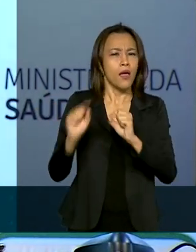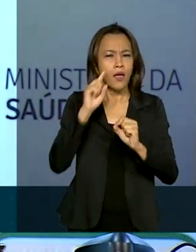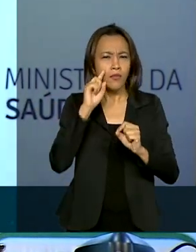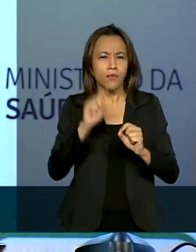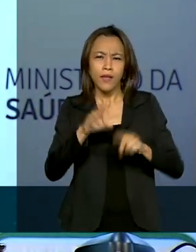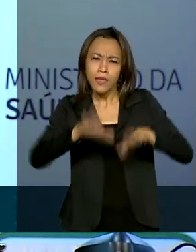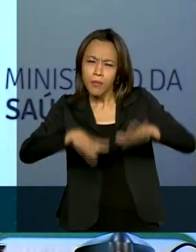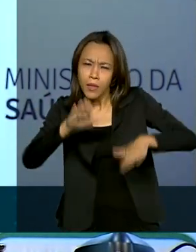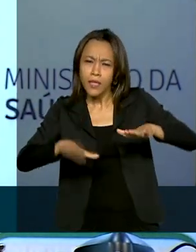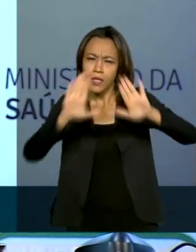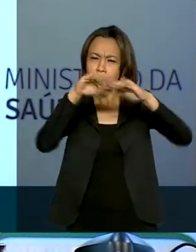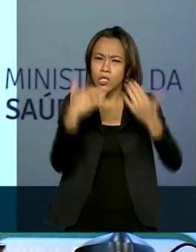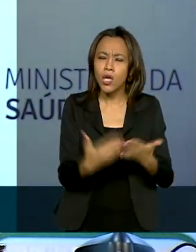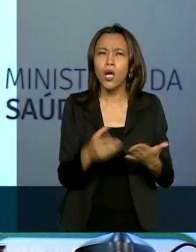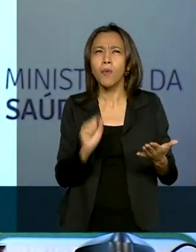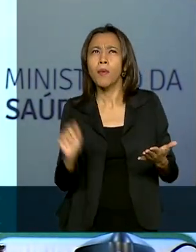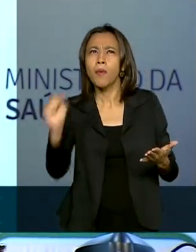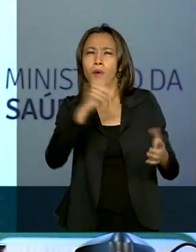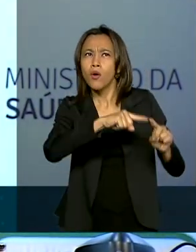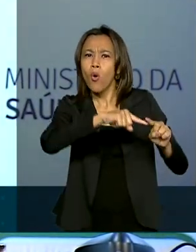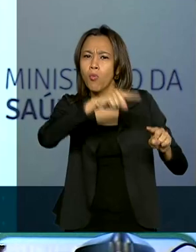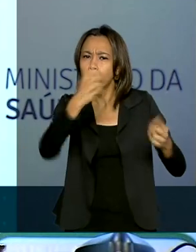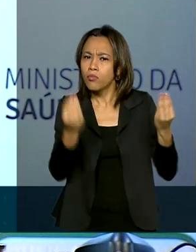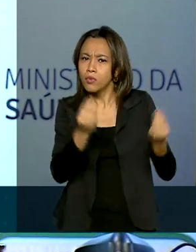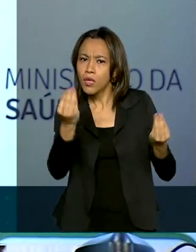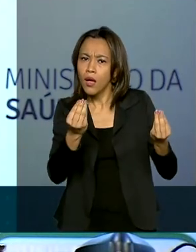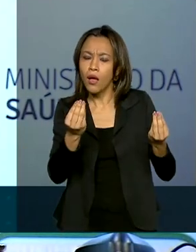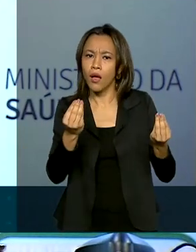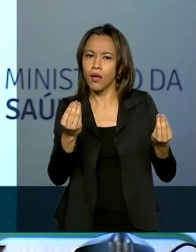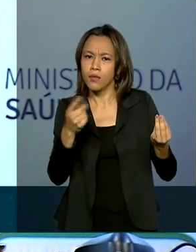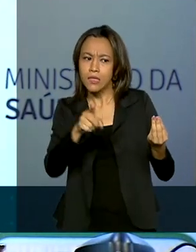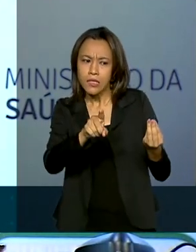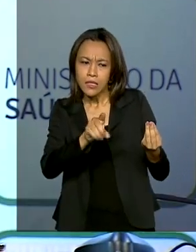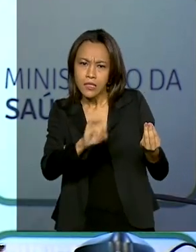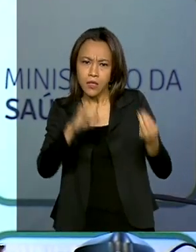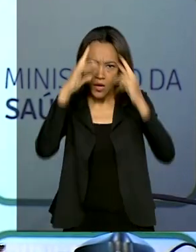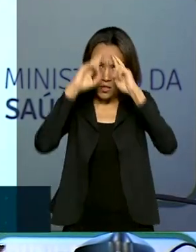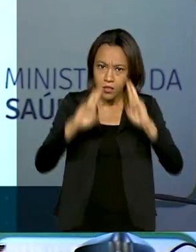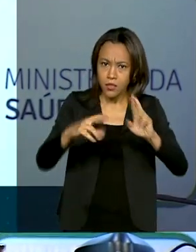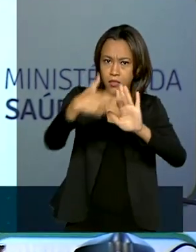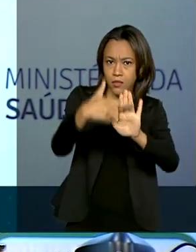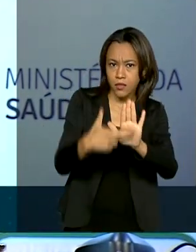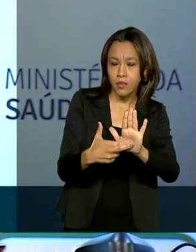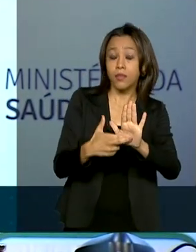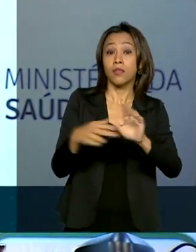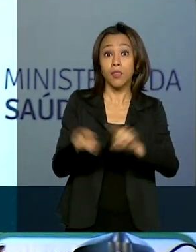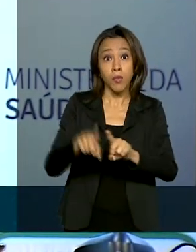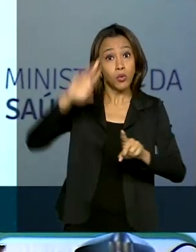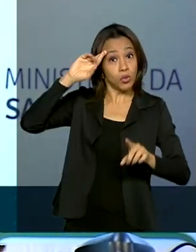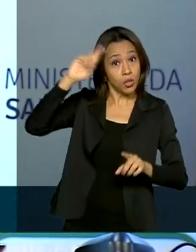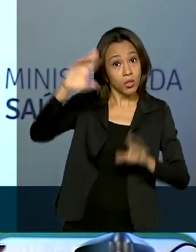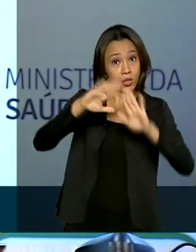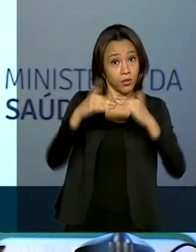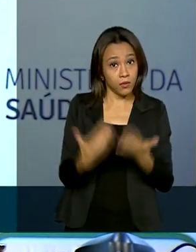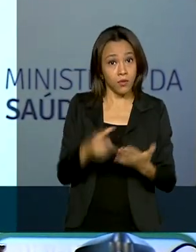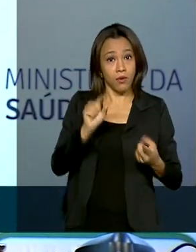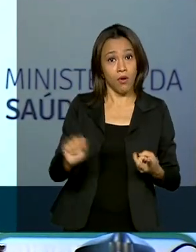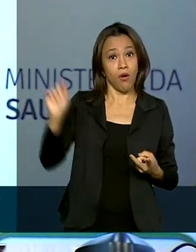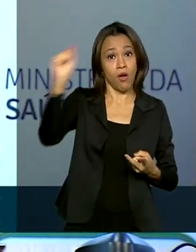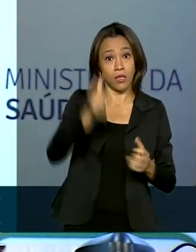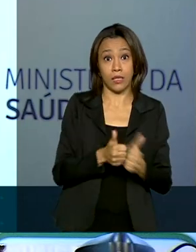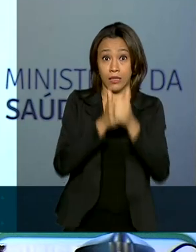capacidade de resposta da rede de atenção à saúde, à decisão do gestor local, que levará em consideração todos esses